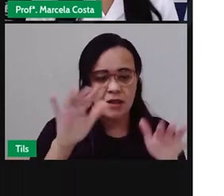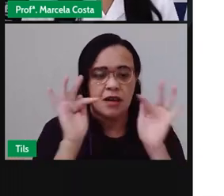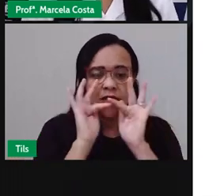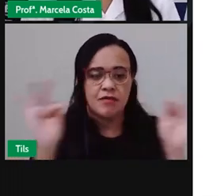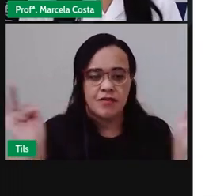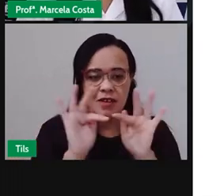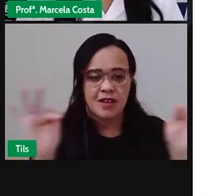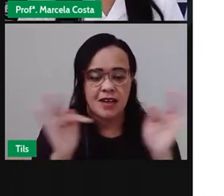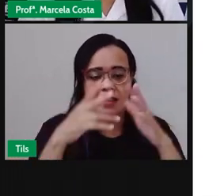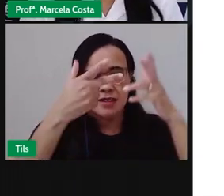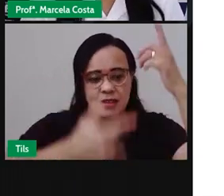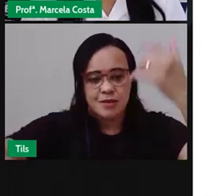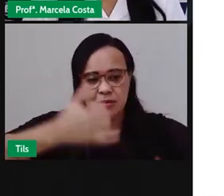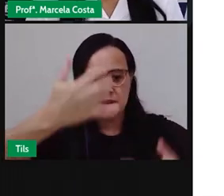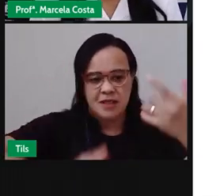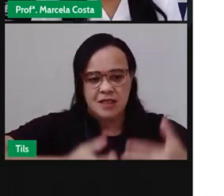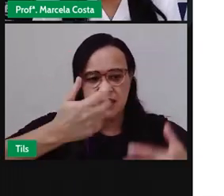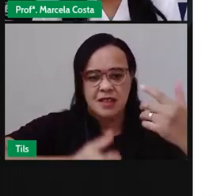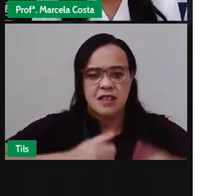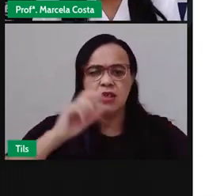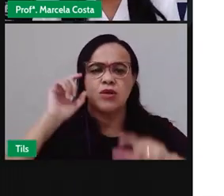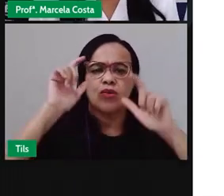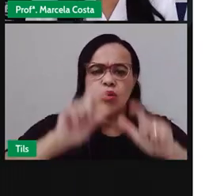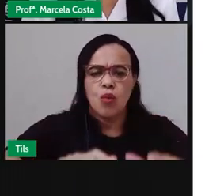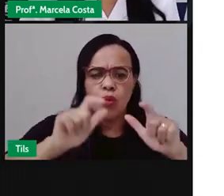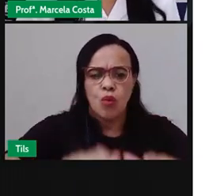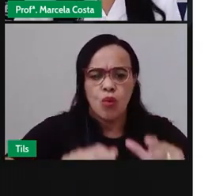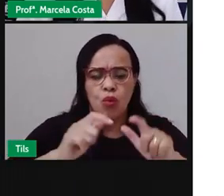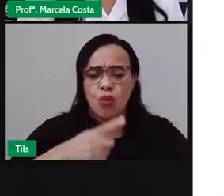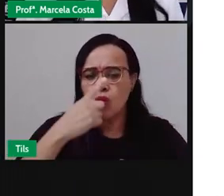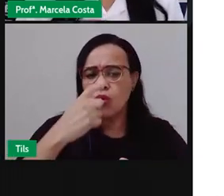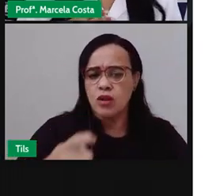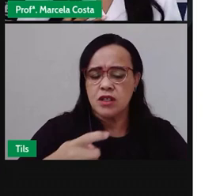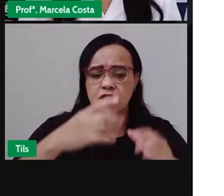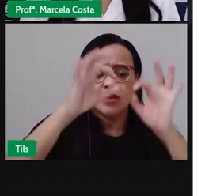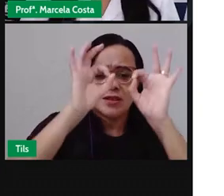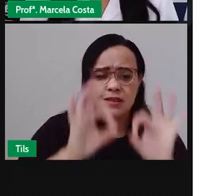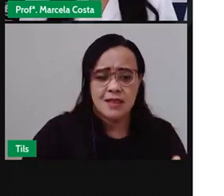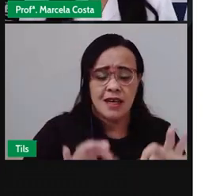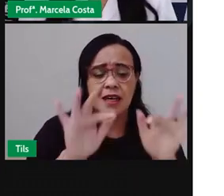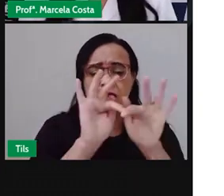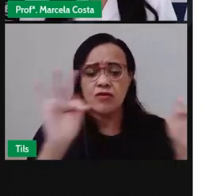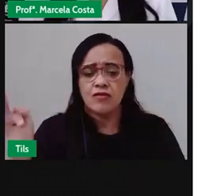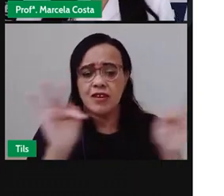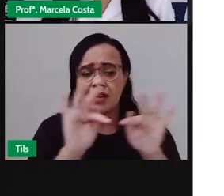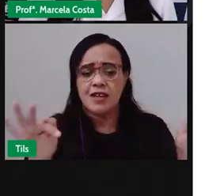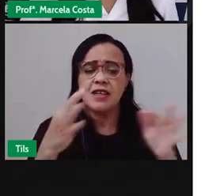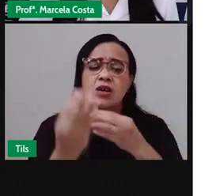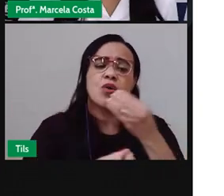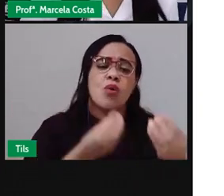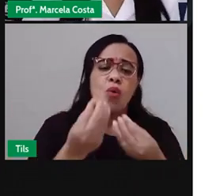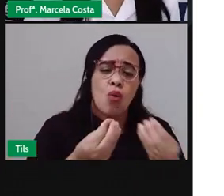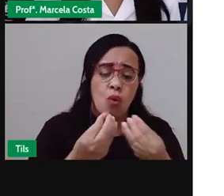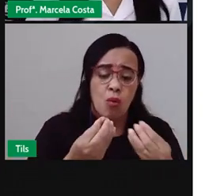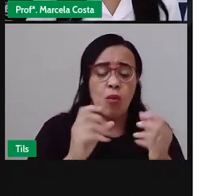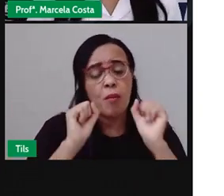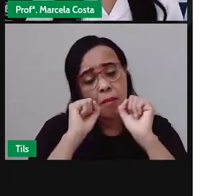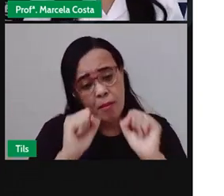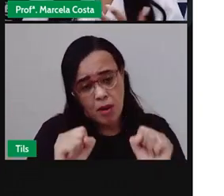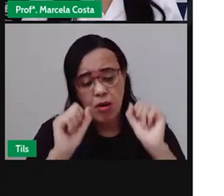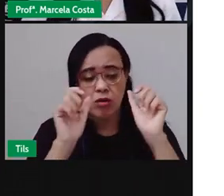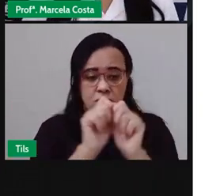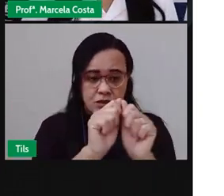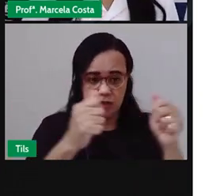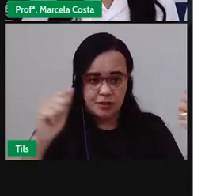vizinhos sobre a importância do descarte correto do lixo você pode escrever essa frase num cartaz e